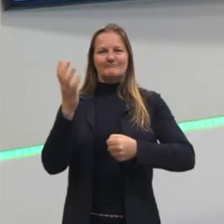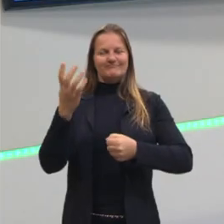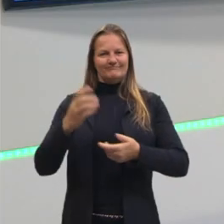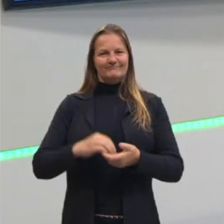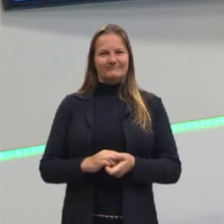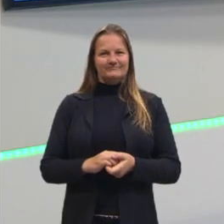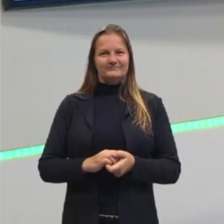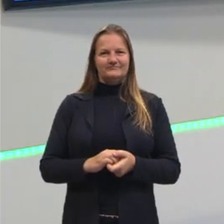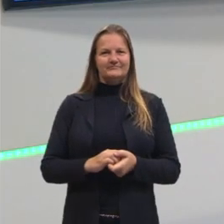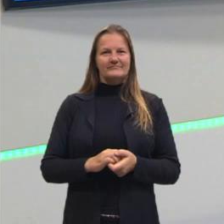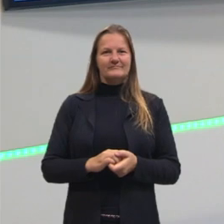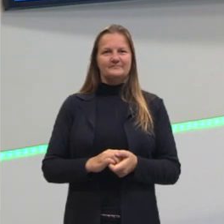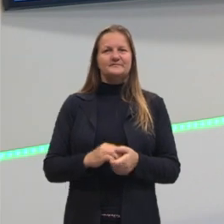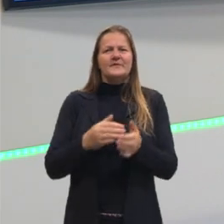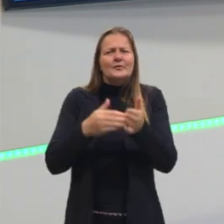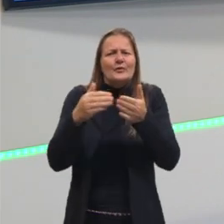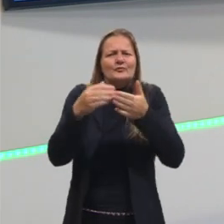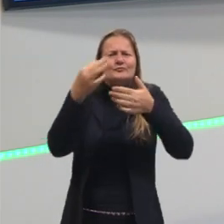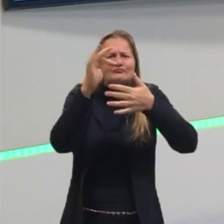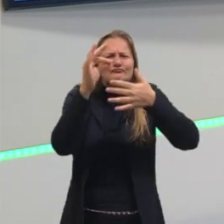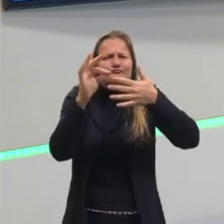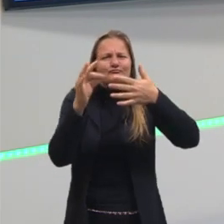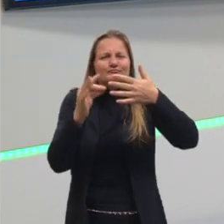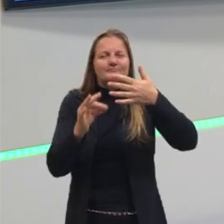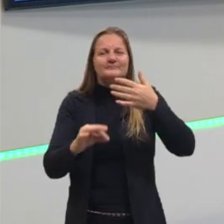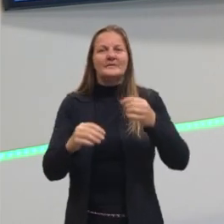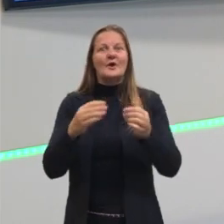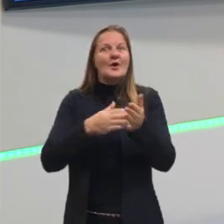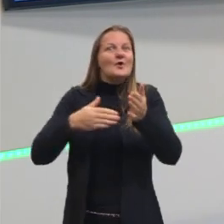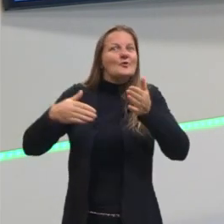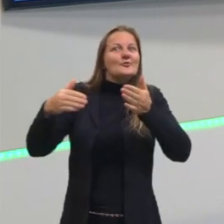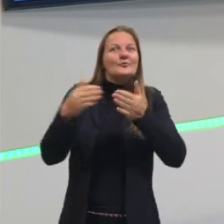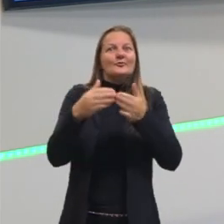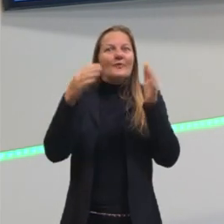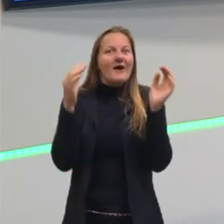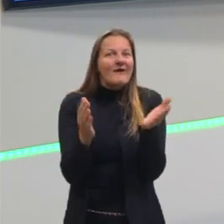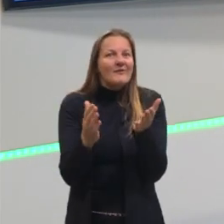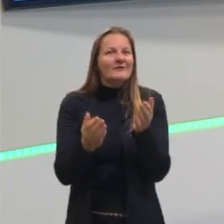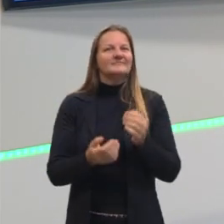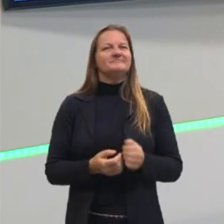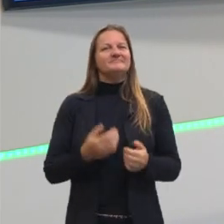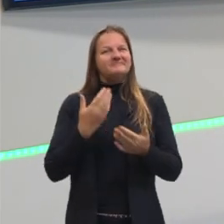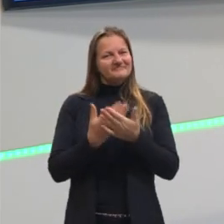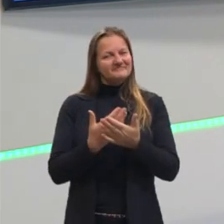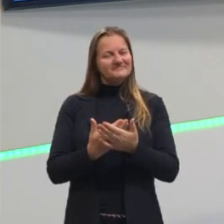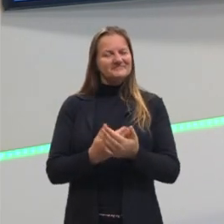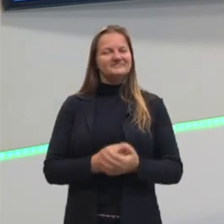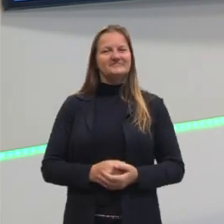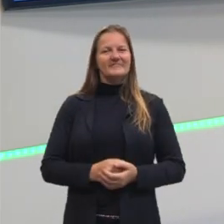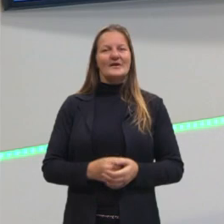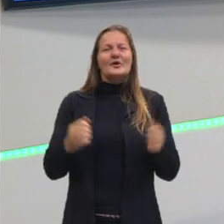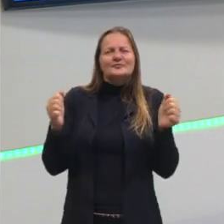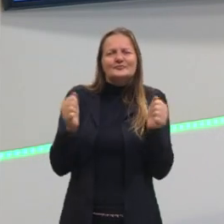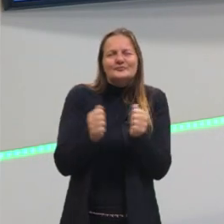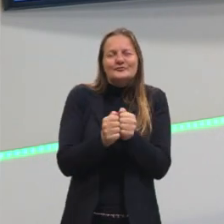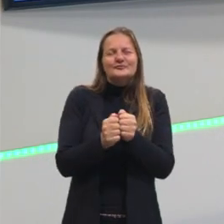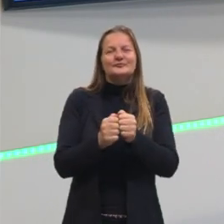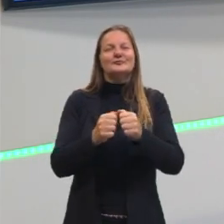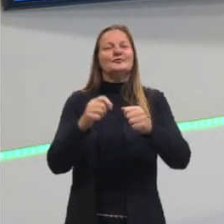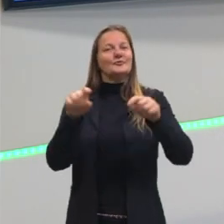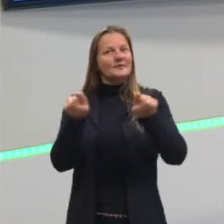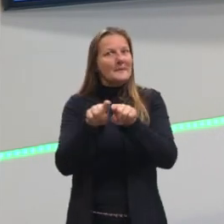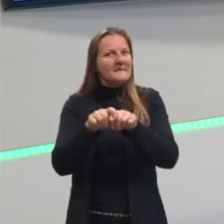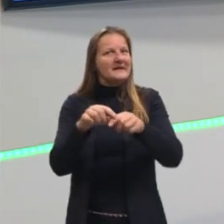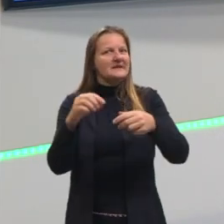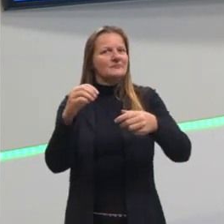operações e todos aqueles detalhes. Então, isso tudo nós vamos ver na nossa aula de hoje, junto com as questões do